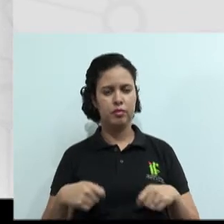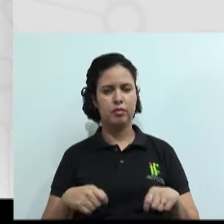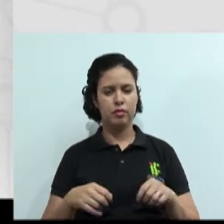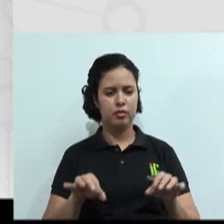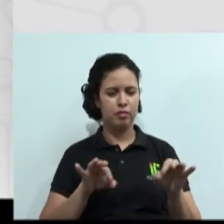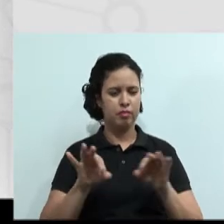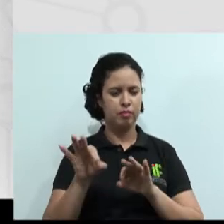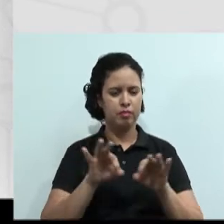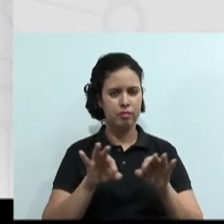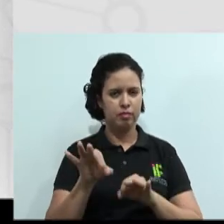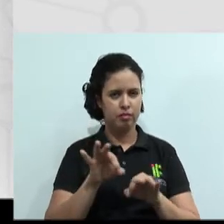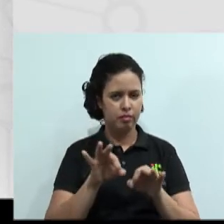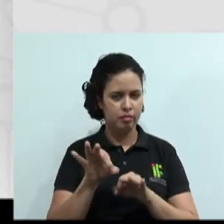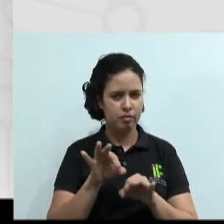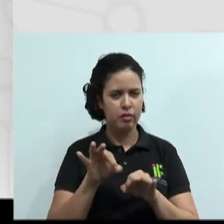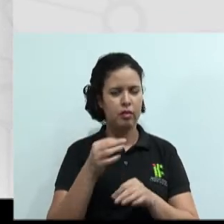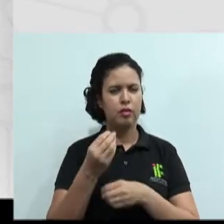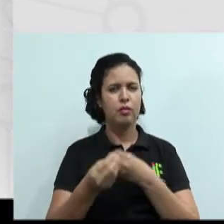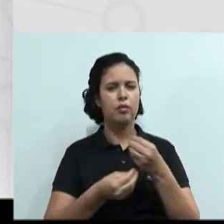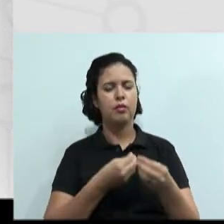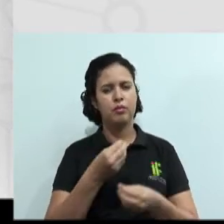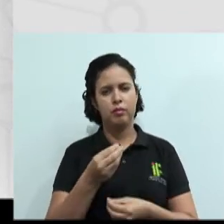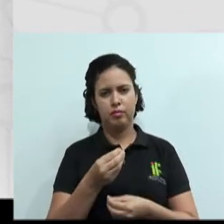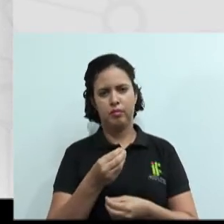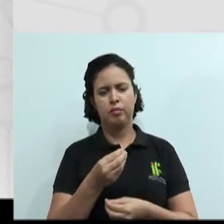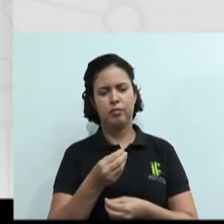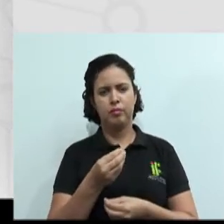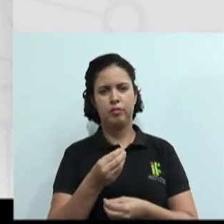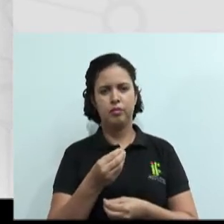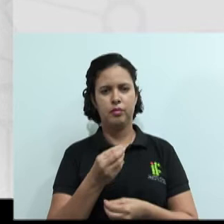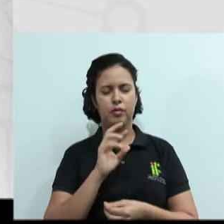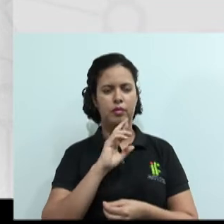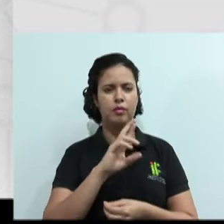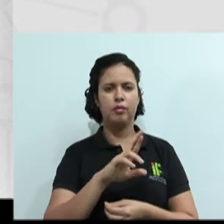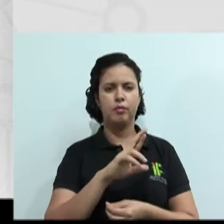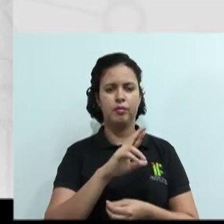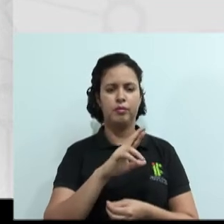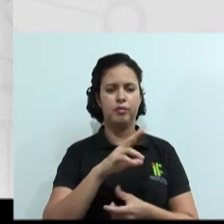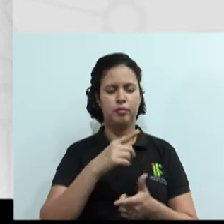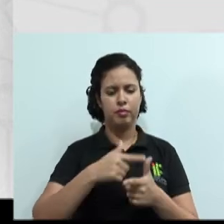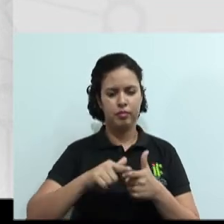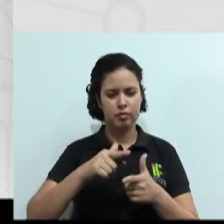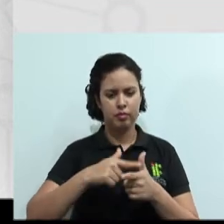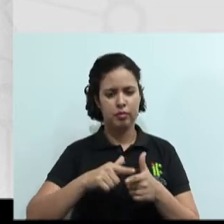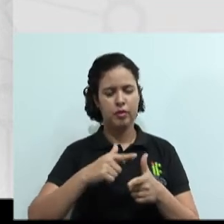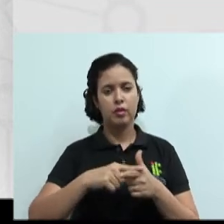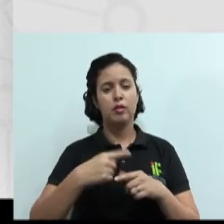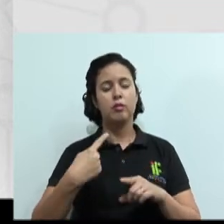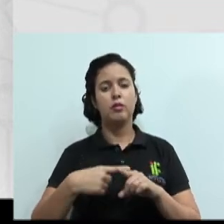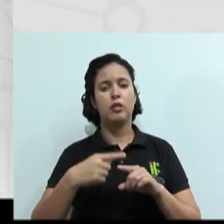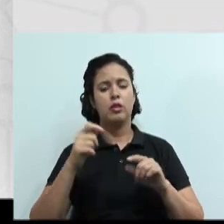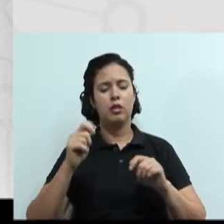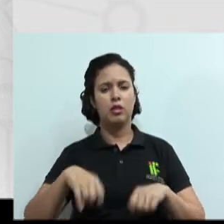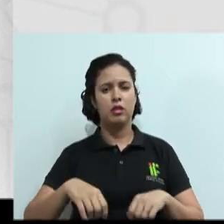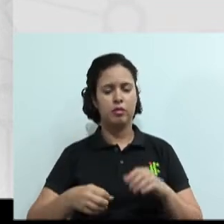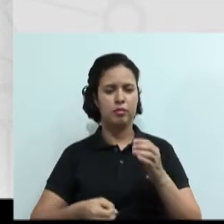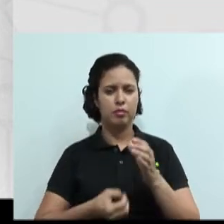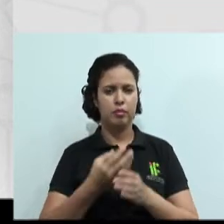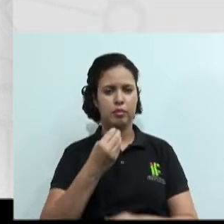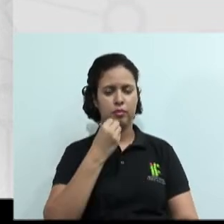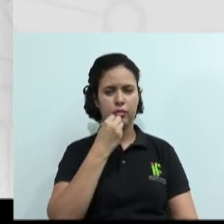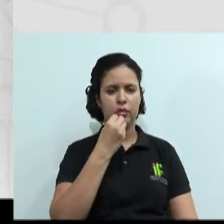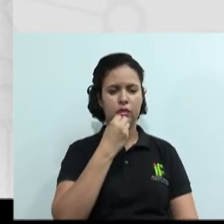reavaliar a forma de lidar com os conflitos. Pois eles podem gerar oportunidades criativas e